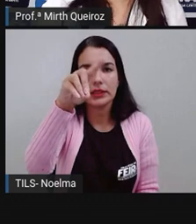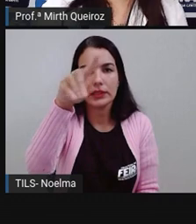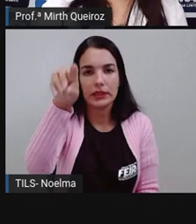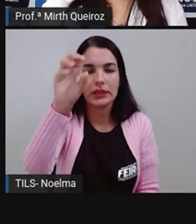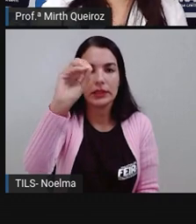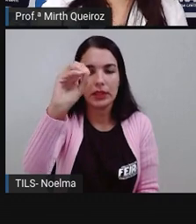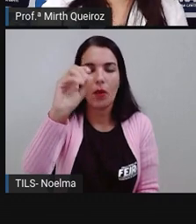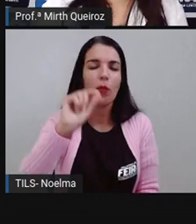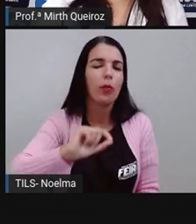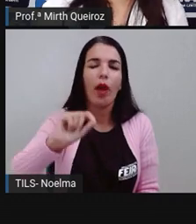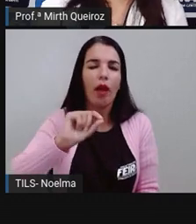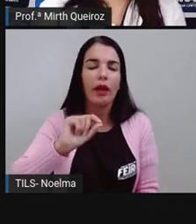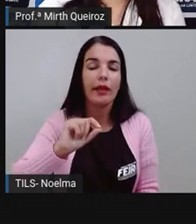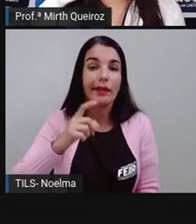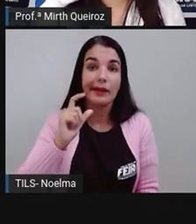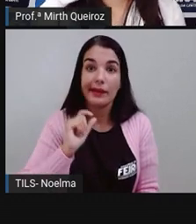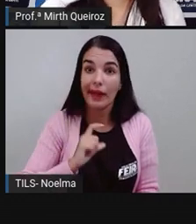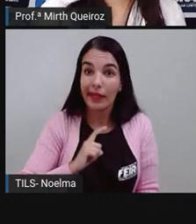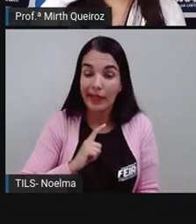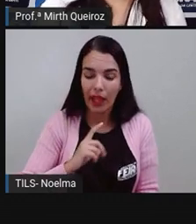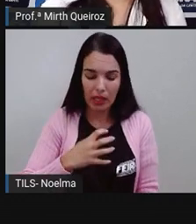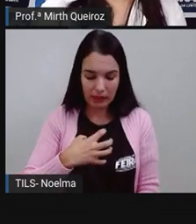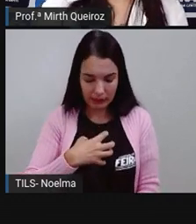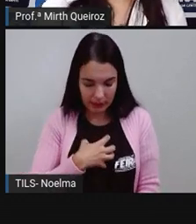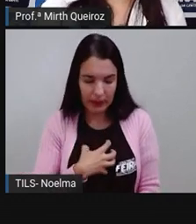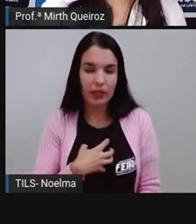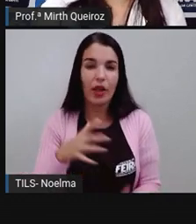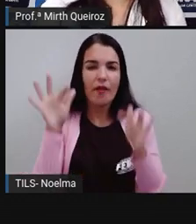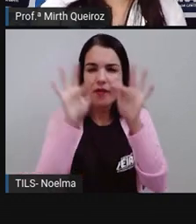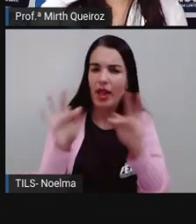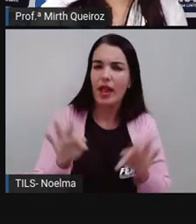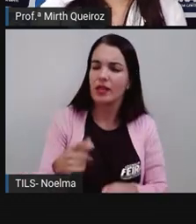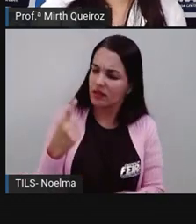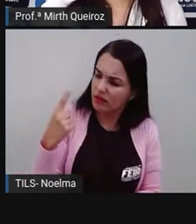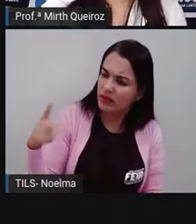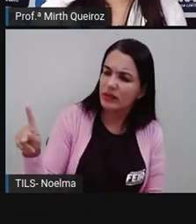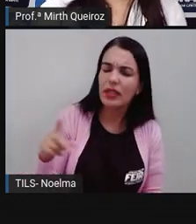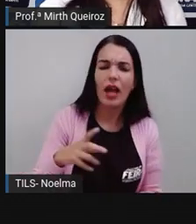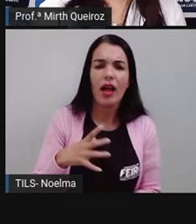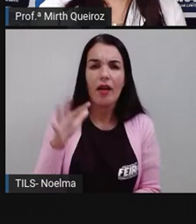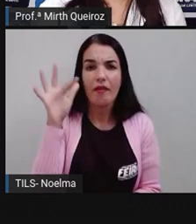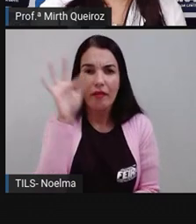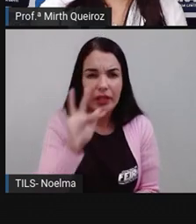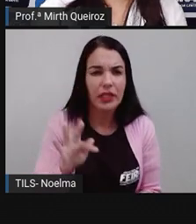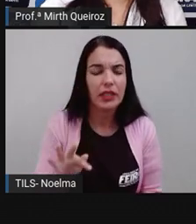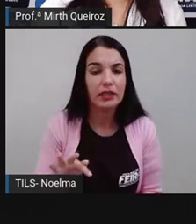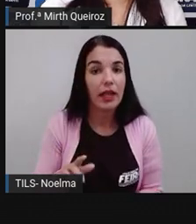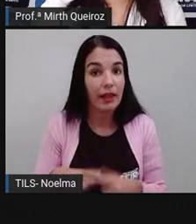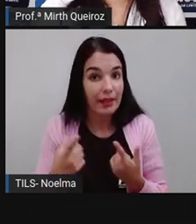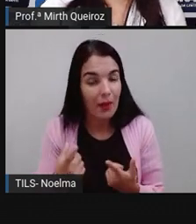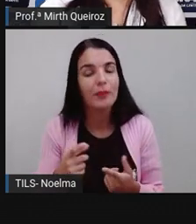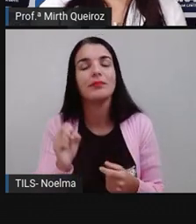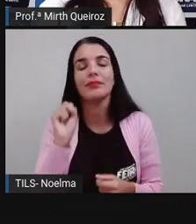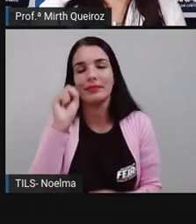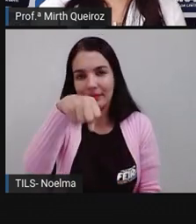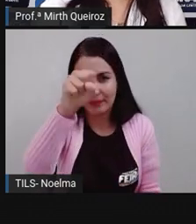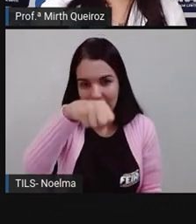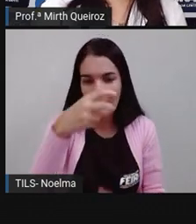indica um estado, né? Eles são felizes, eles são tristes, são seria do verbo ser.